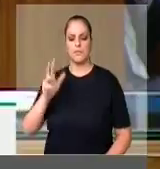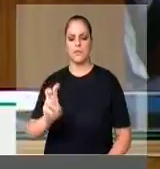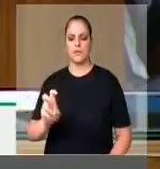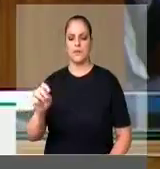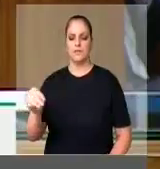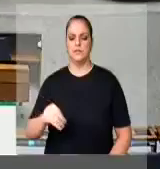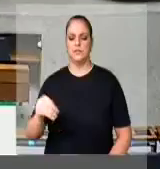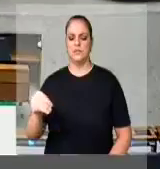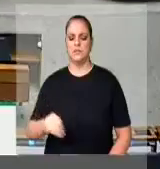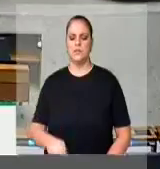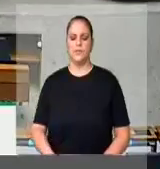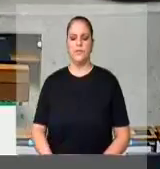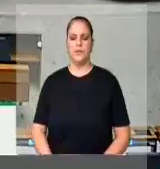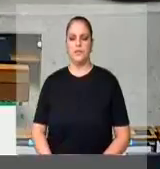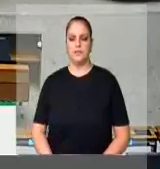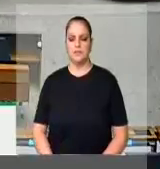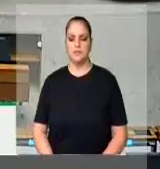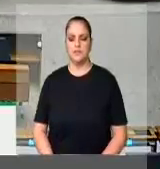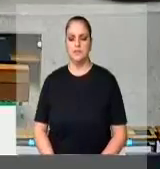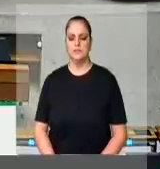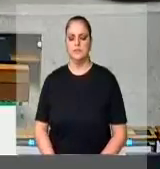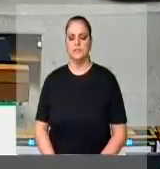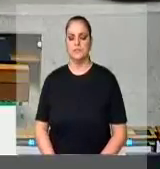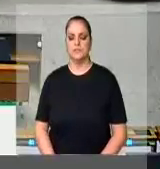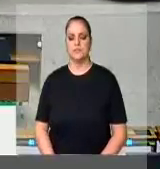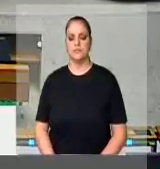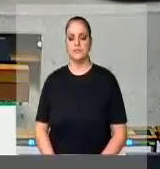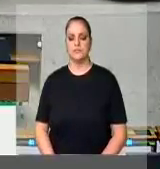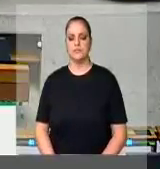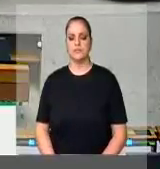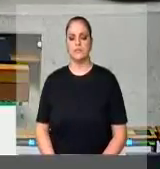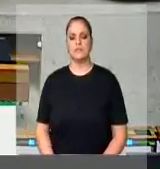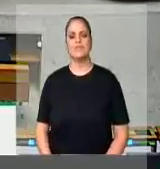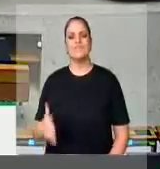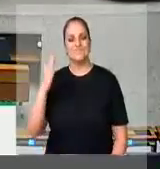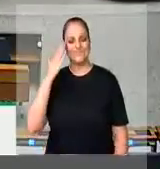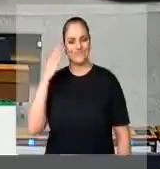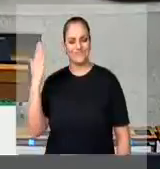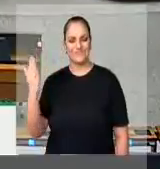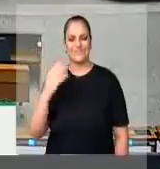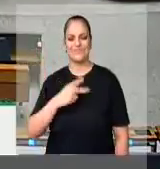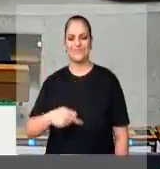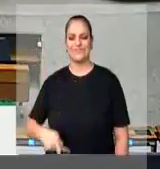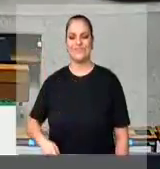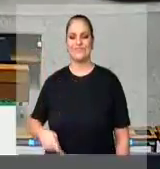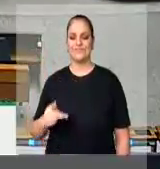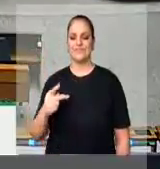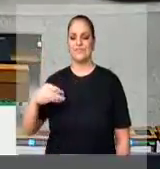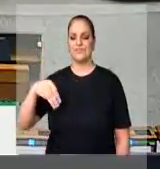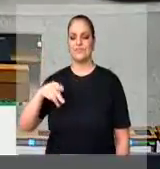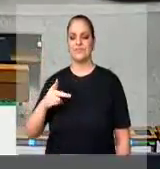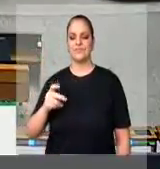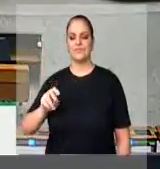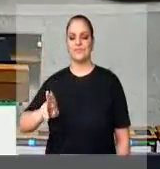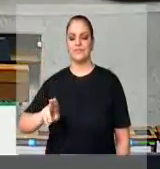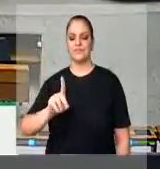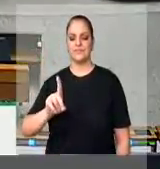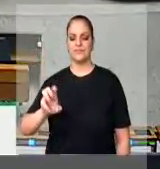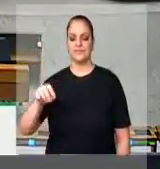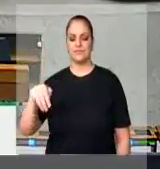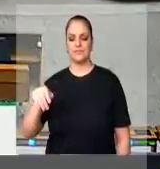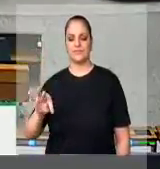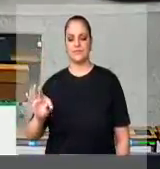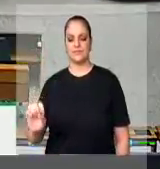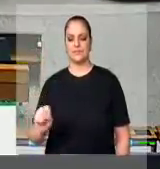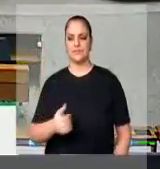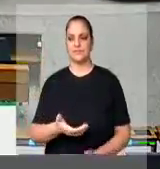Cinco minutos. Muito obrigado, deputado presidente Pompeu de Mata, que em saúdo, por extensão, os colegas e as colegas